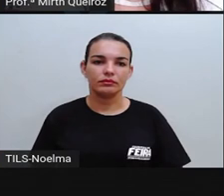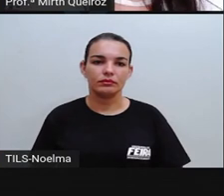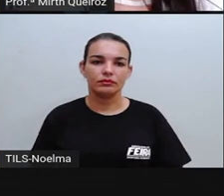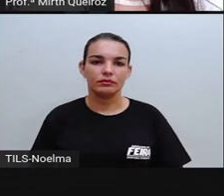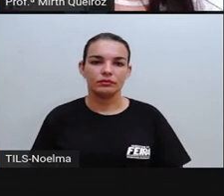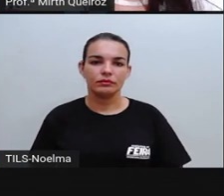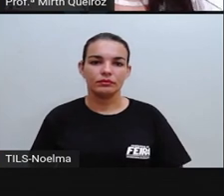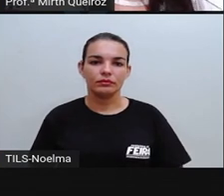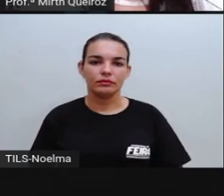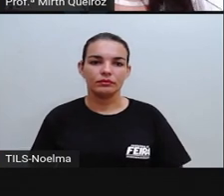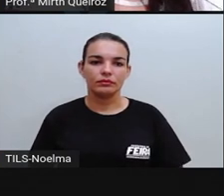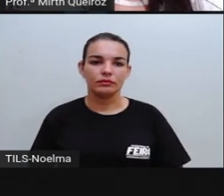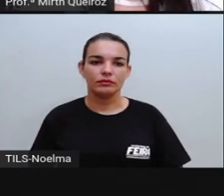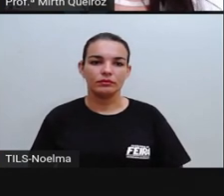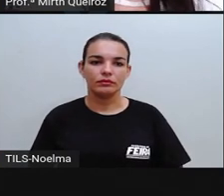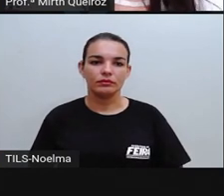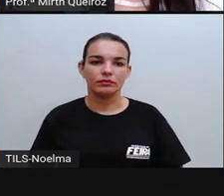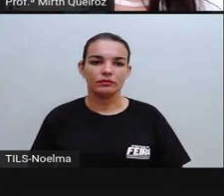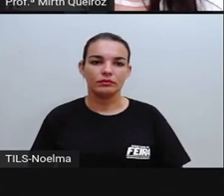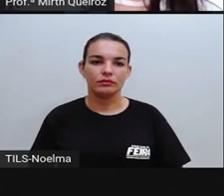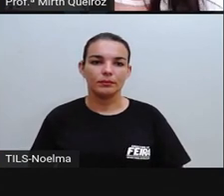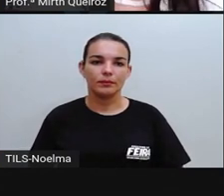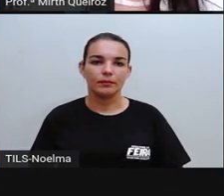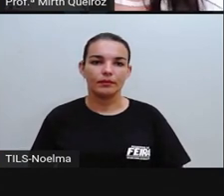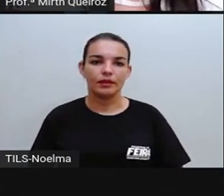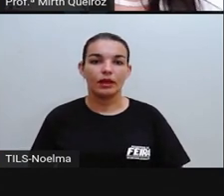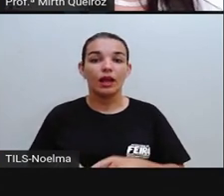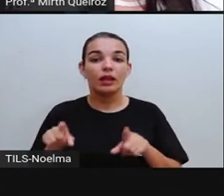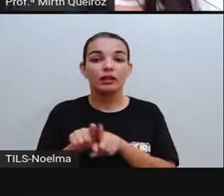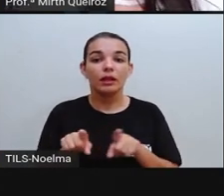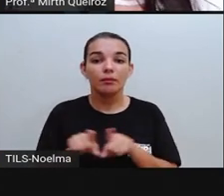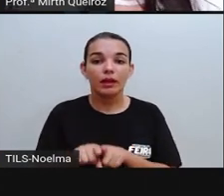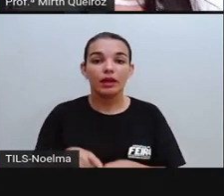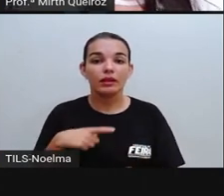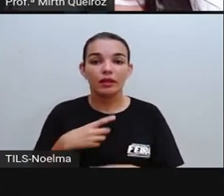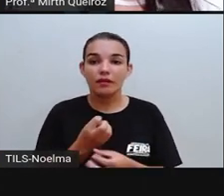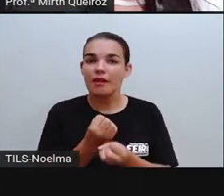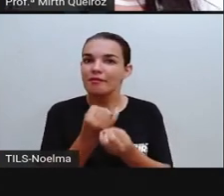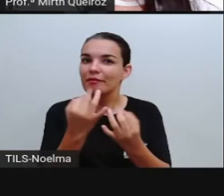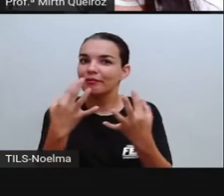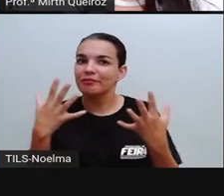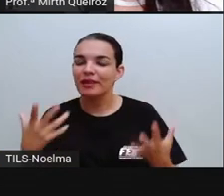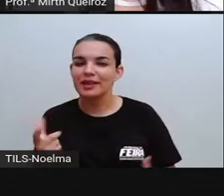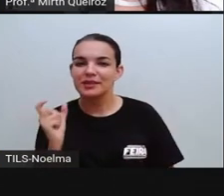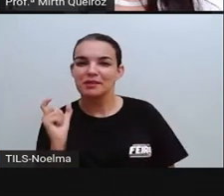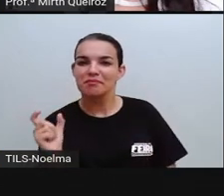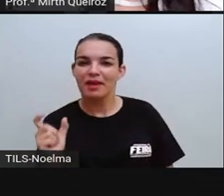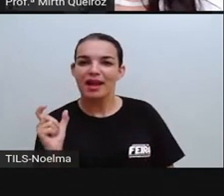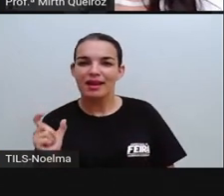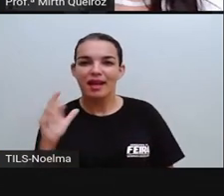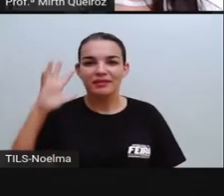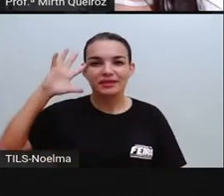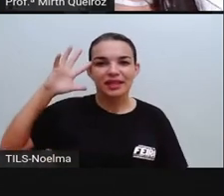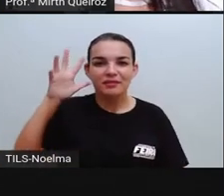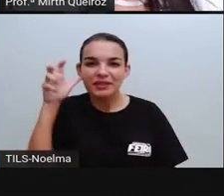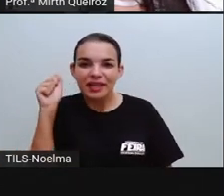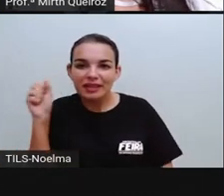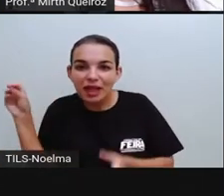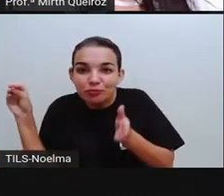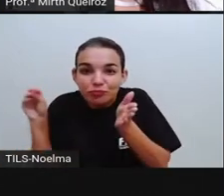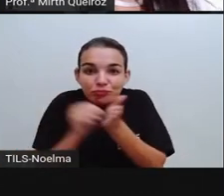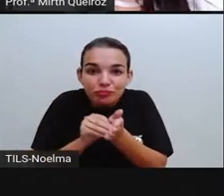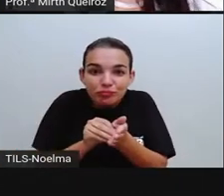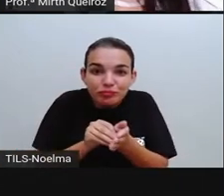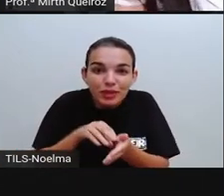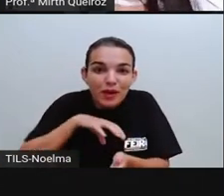Candomblé e a Umbanda, né? Além disso, várias palavras africanas foram incorporadas também ao